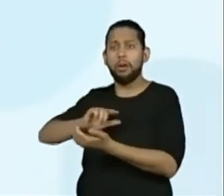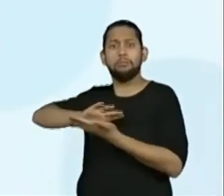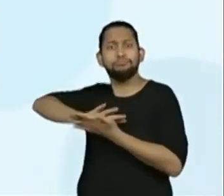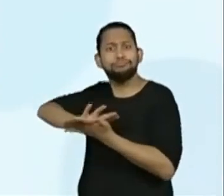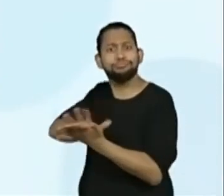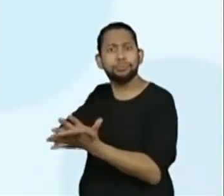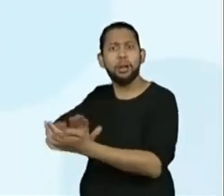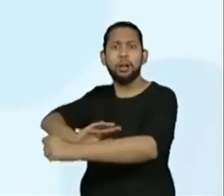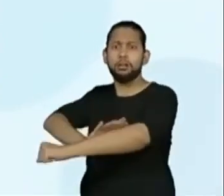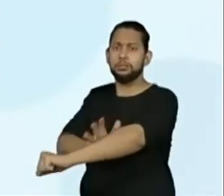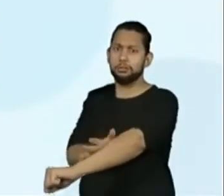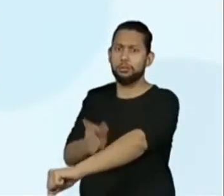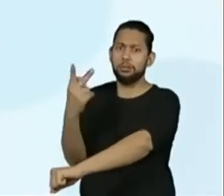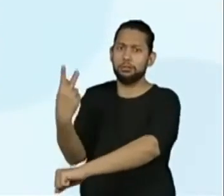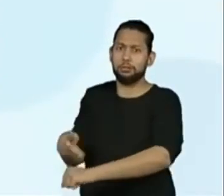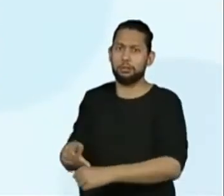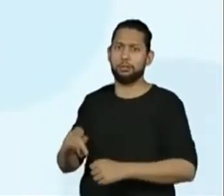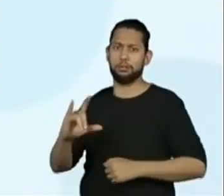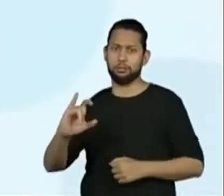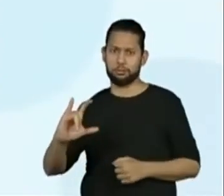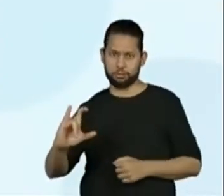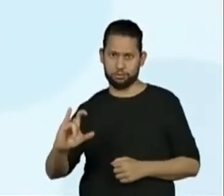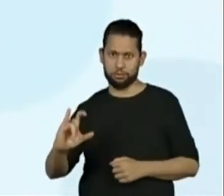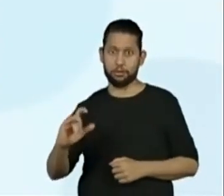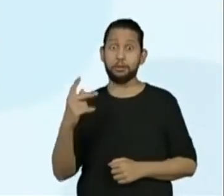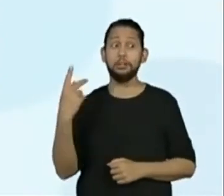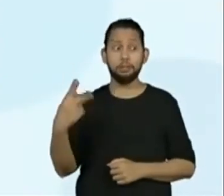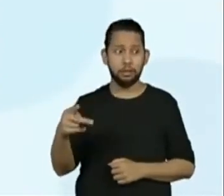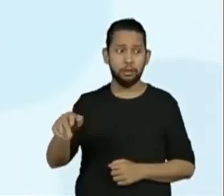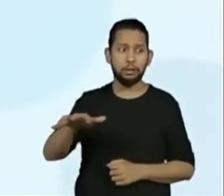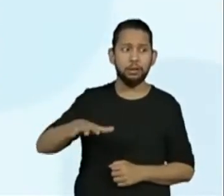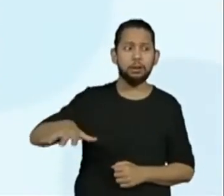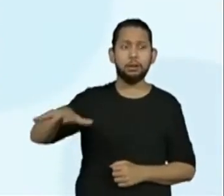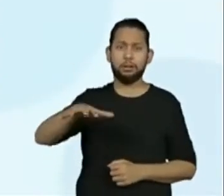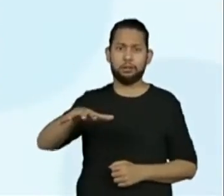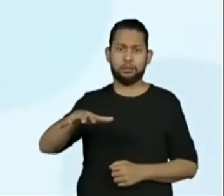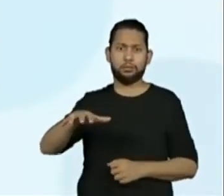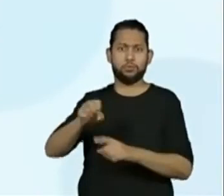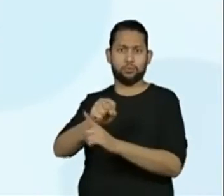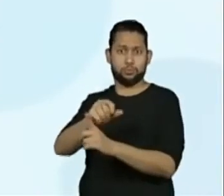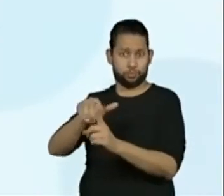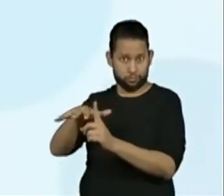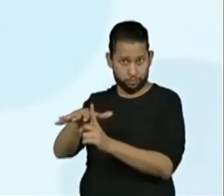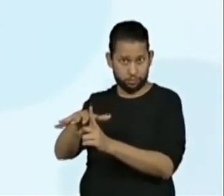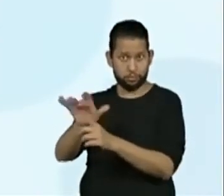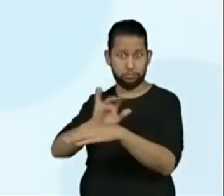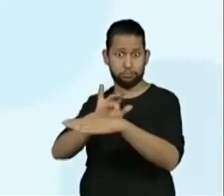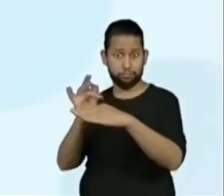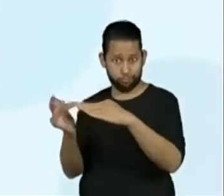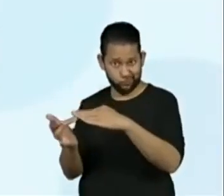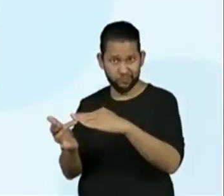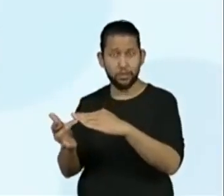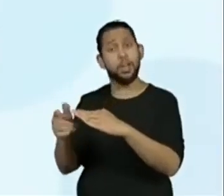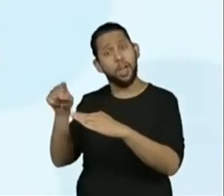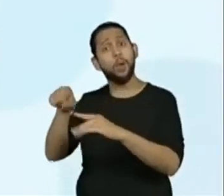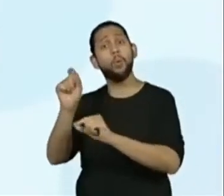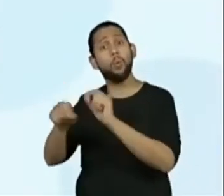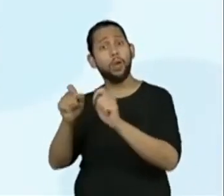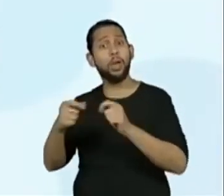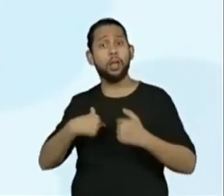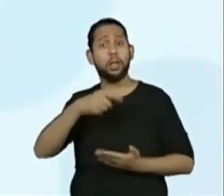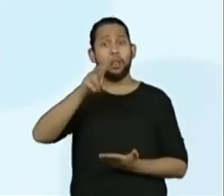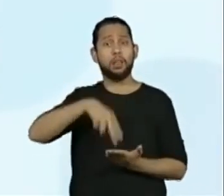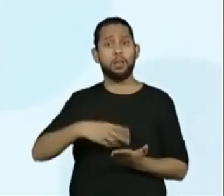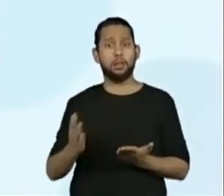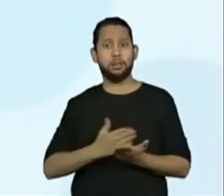Instagram. Seu pequeno canal de comunicação na rede social é utilizado para falar dos livros que lê, fazendo